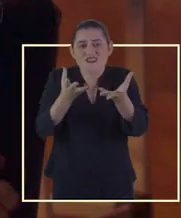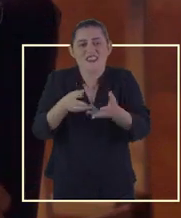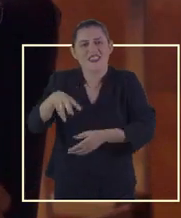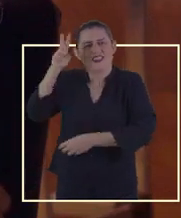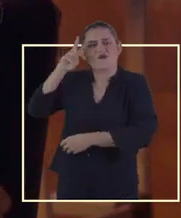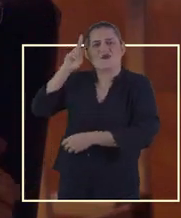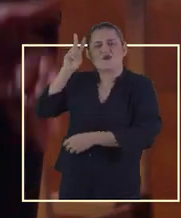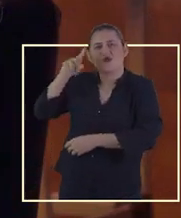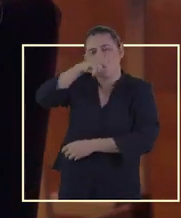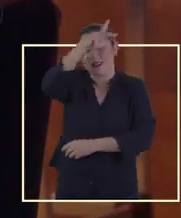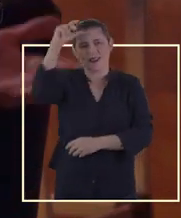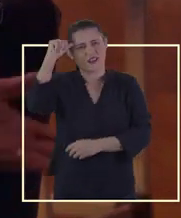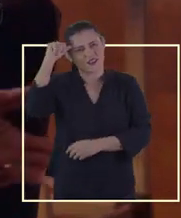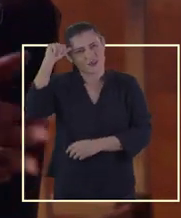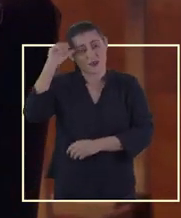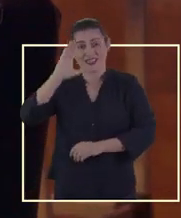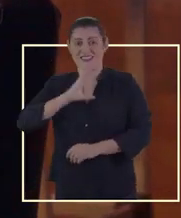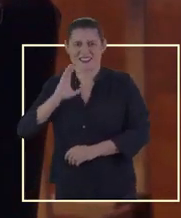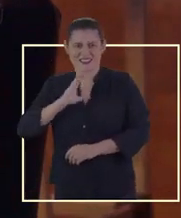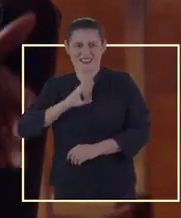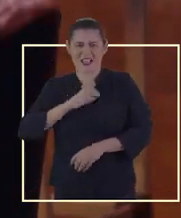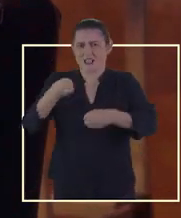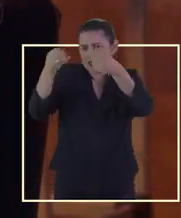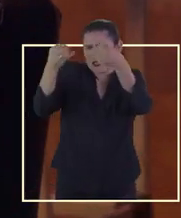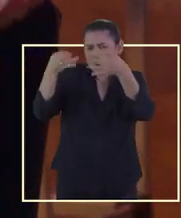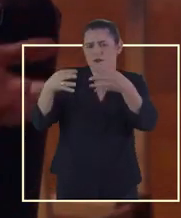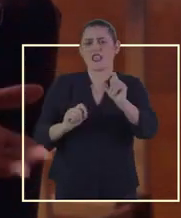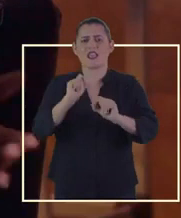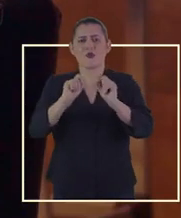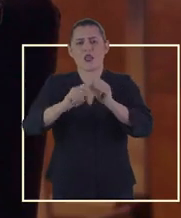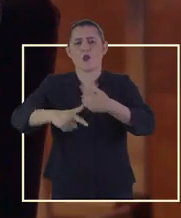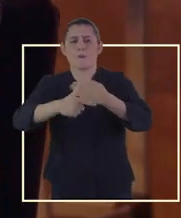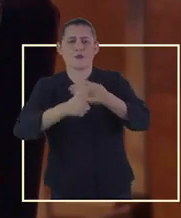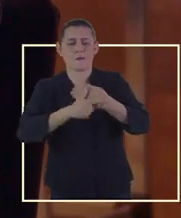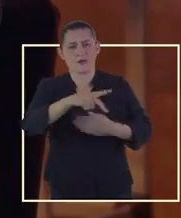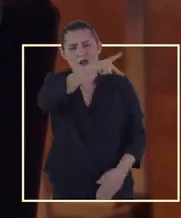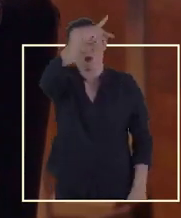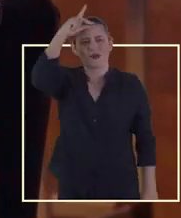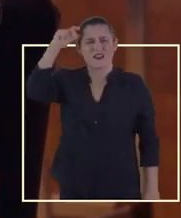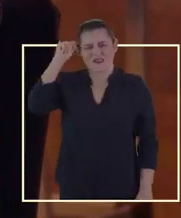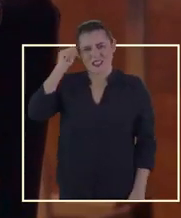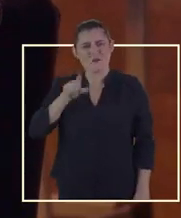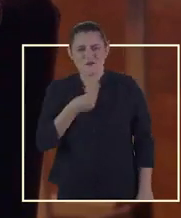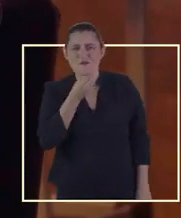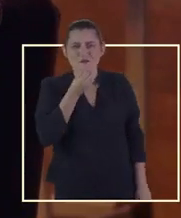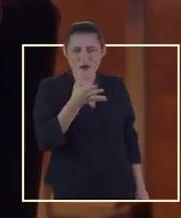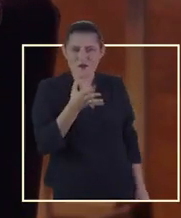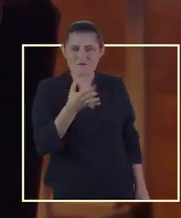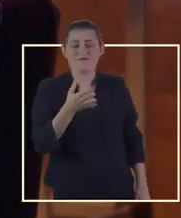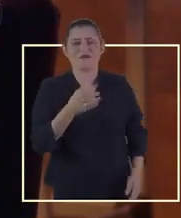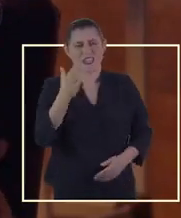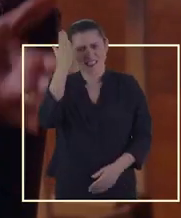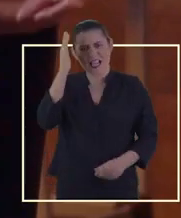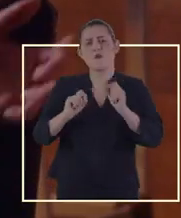prefeitura, nós contamos a história da cidade, eu falei do que cabe a uma prefeita fazer. Foi muito bacana,